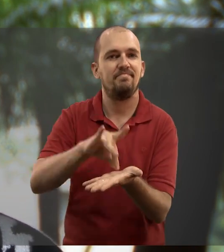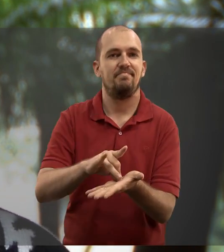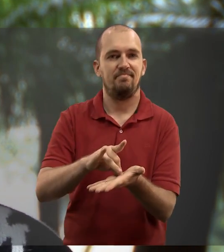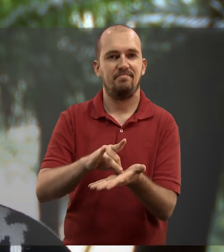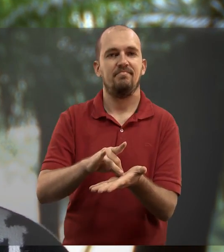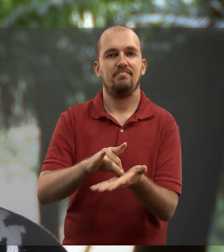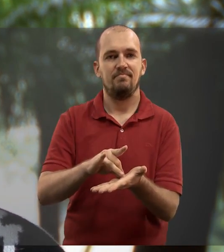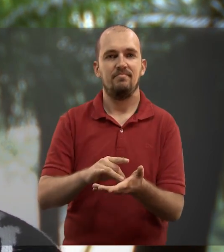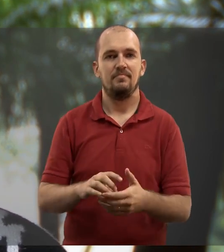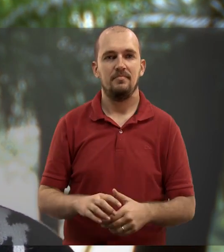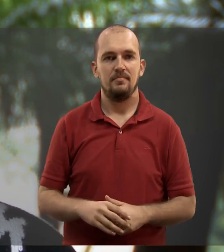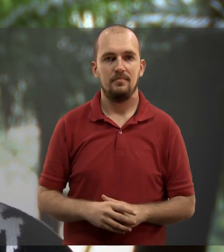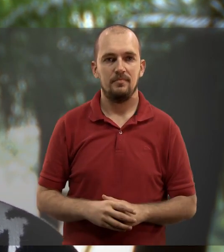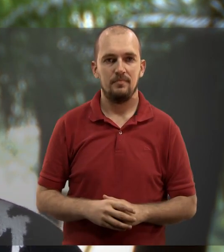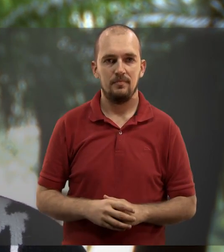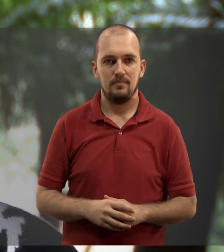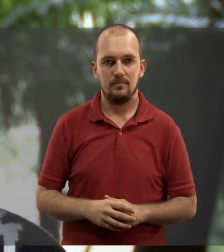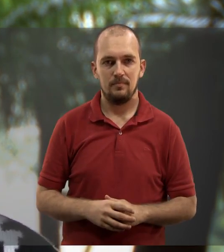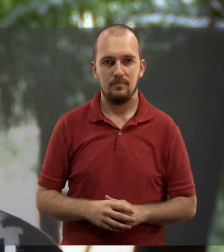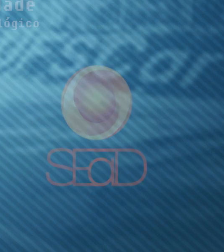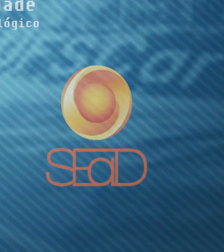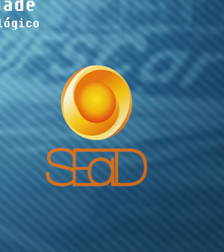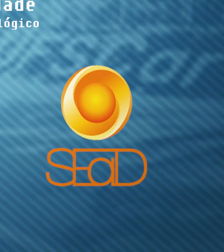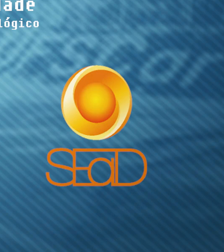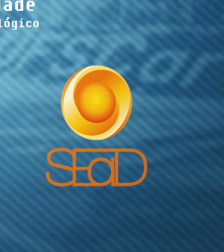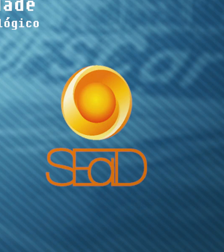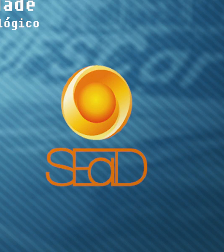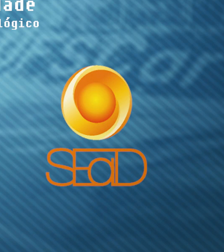são bem presentes na graduação e na pós-graduação.